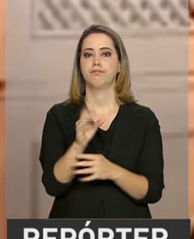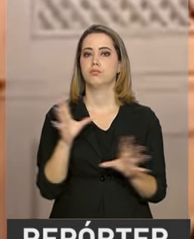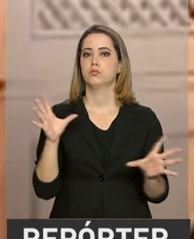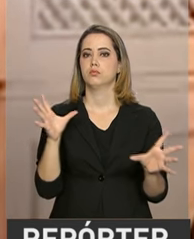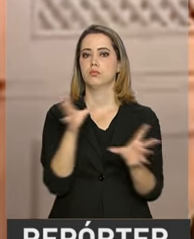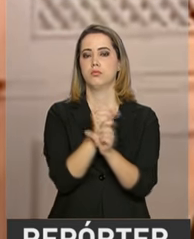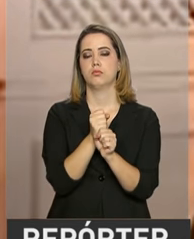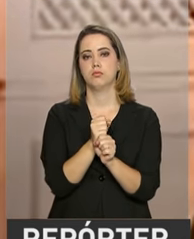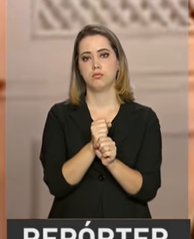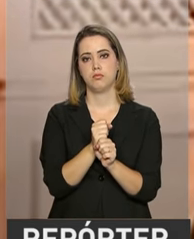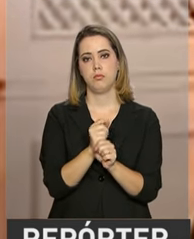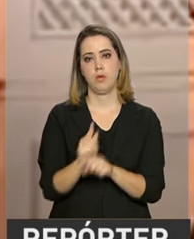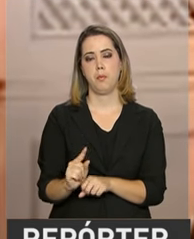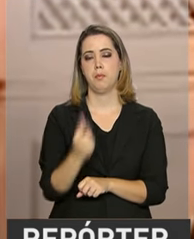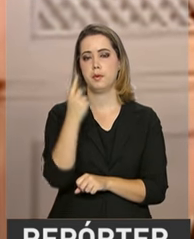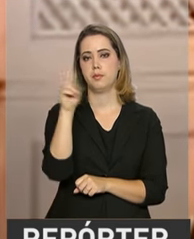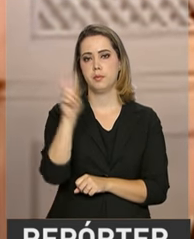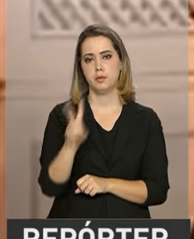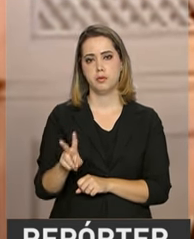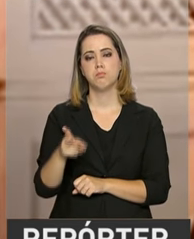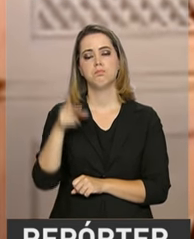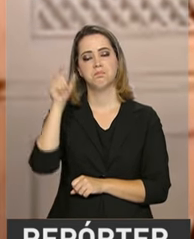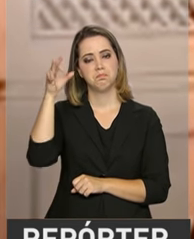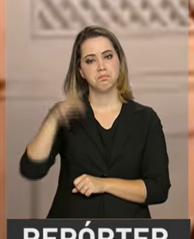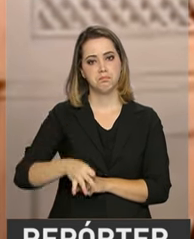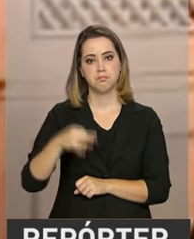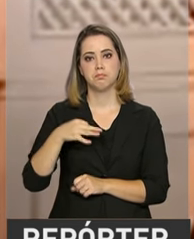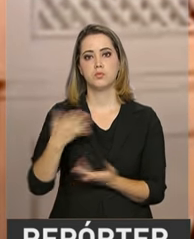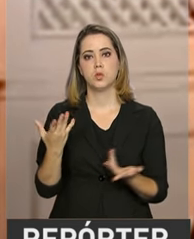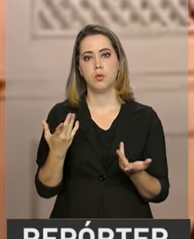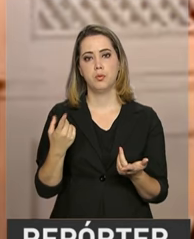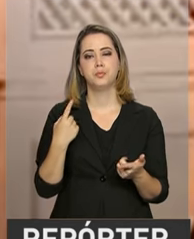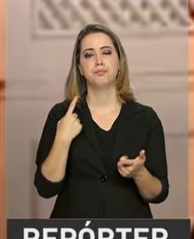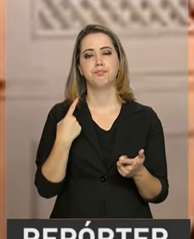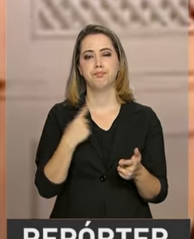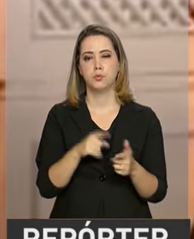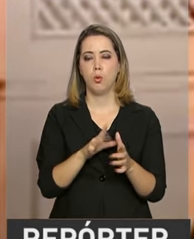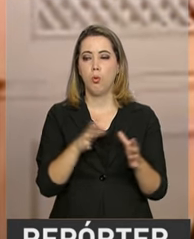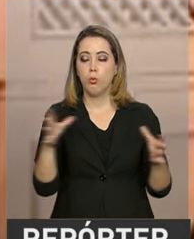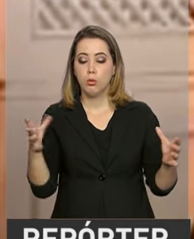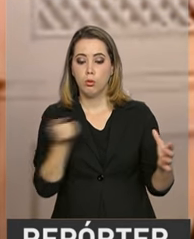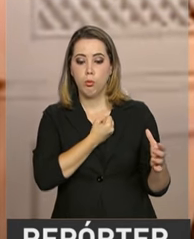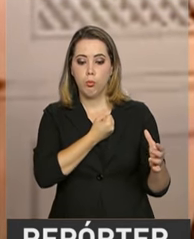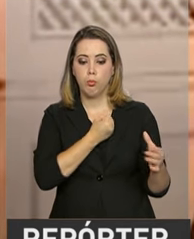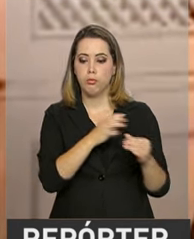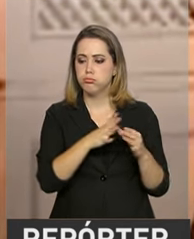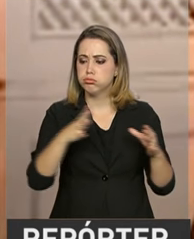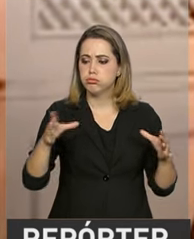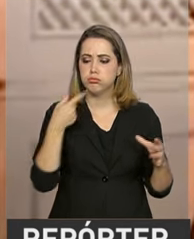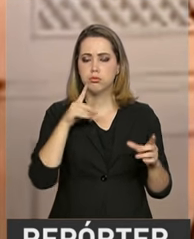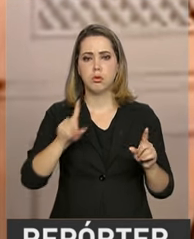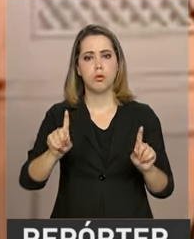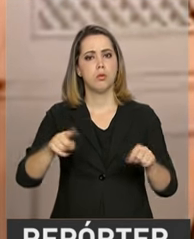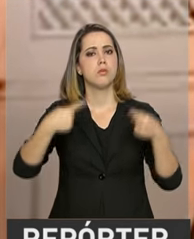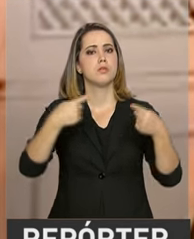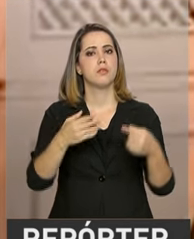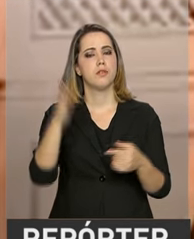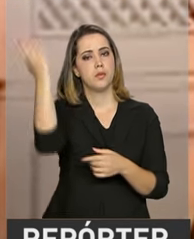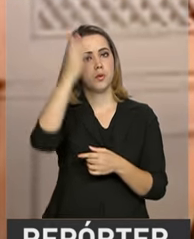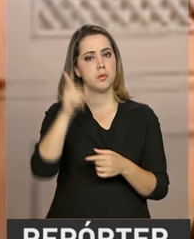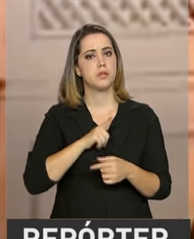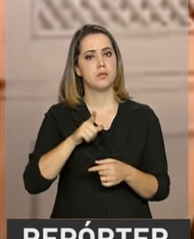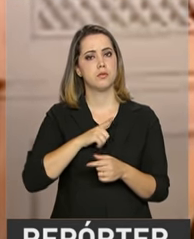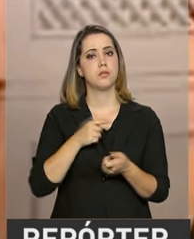públicas. Pela primeira vez, ficou claro o tamanho do desafio que o país tinha pela frente e a importância do